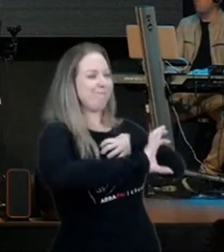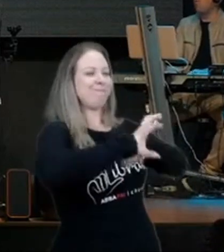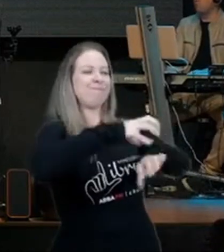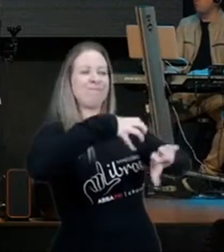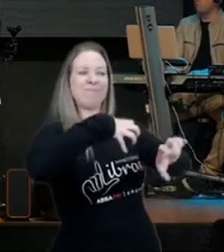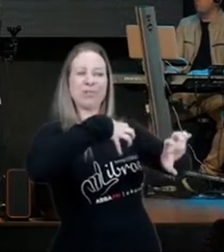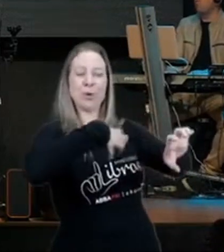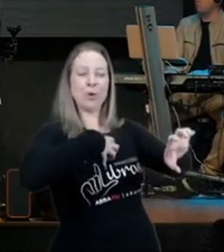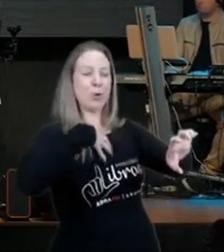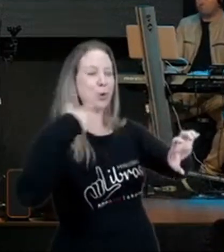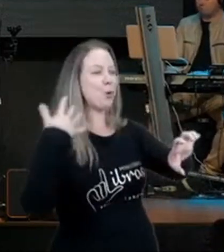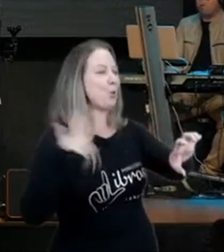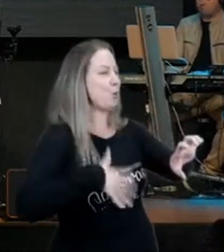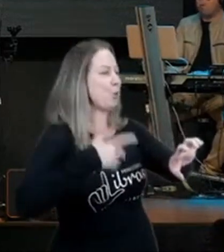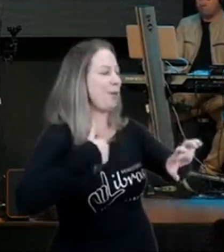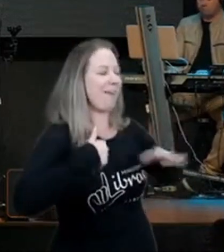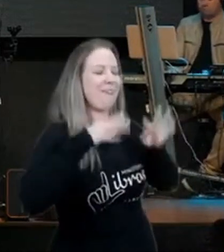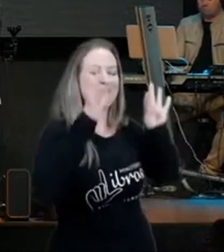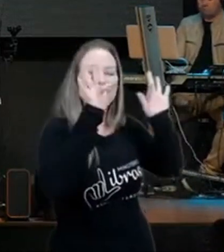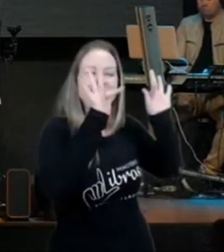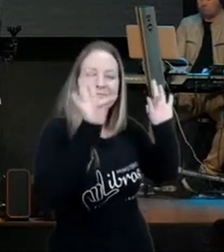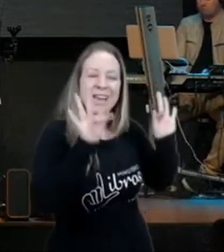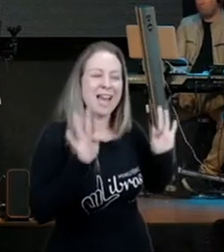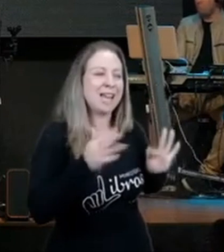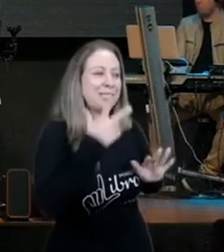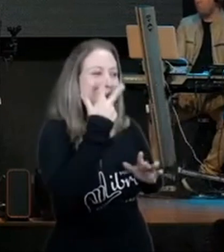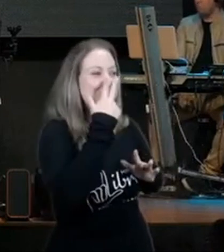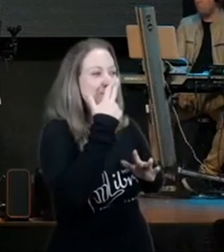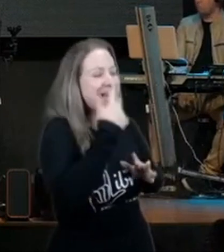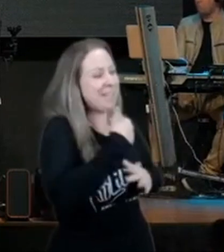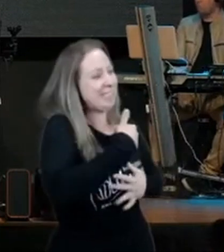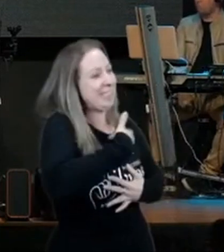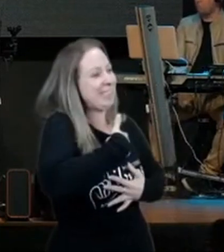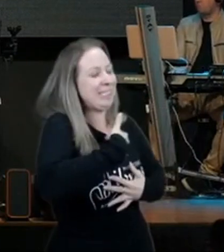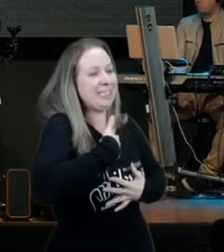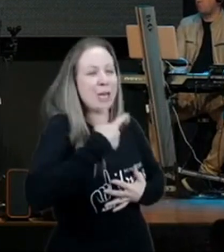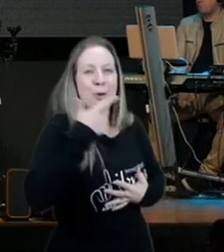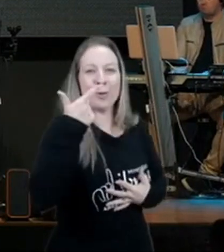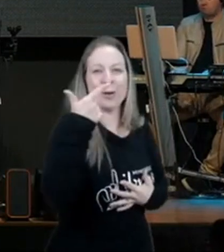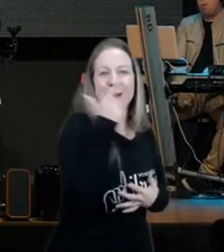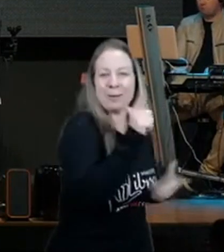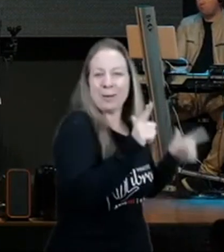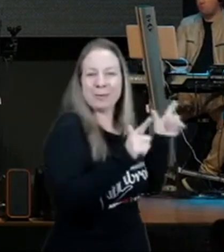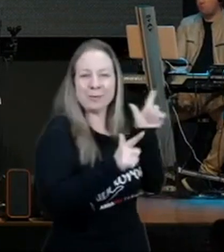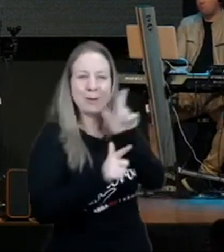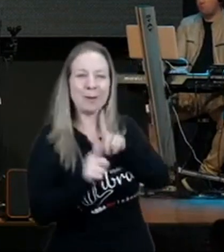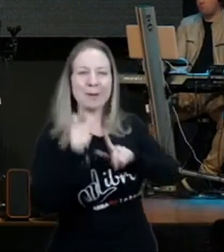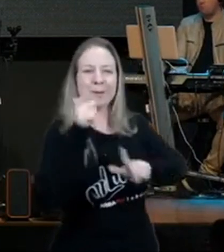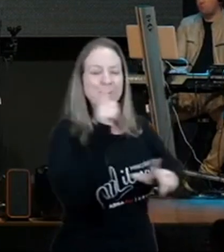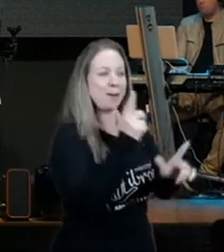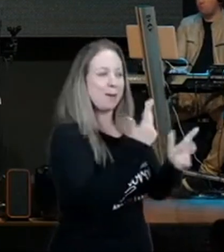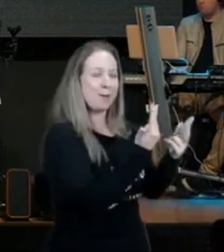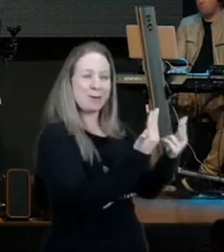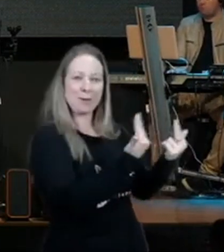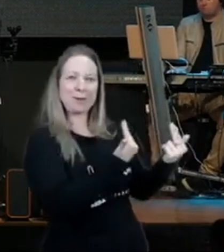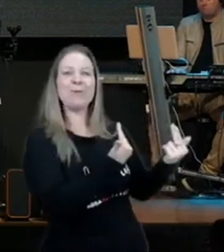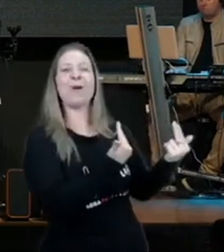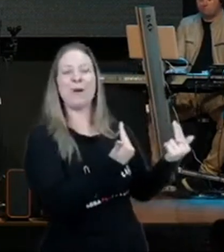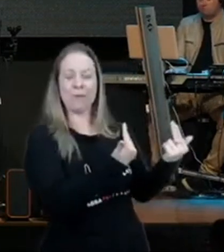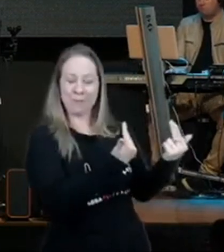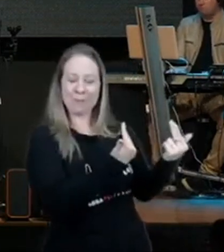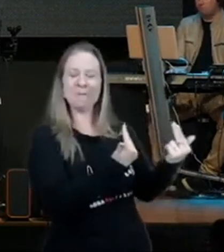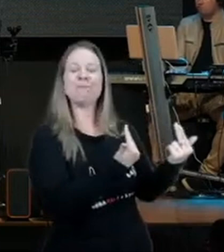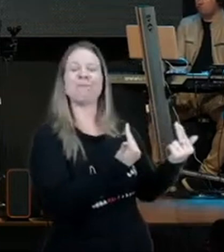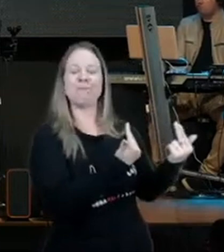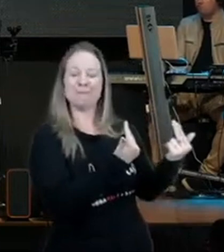que é meu, eu estou feliz como se fosse eu, esses são Tito, pessoas que conseguem olhar, com o